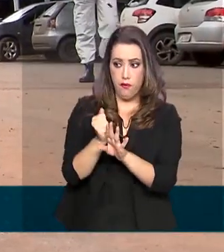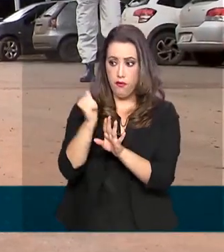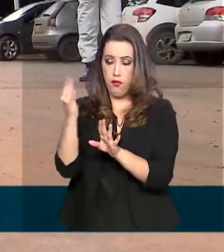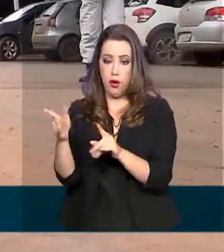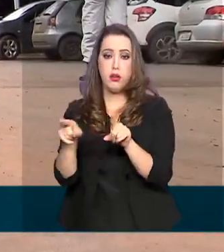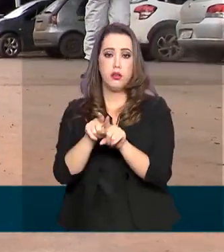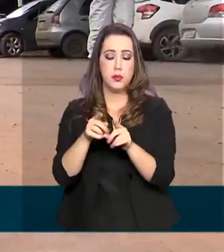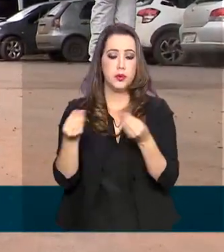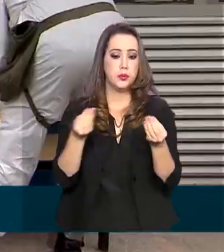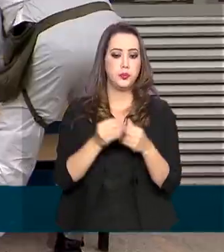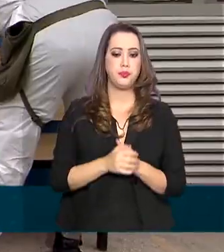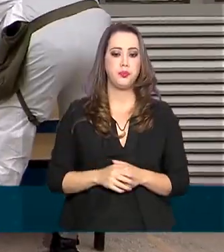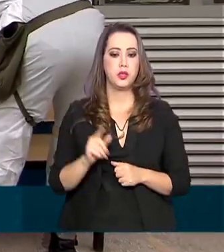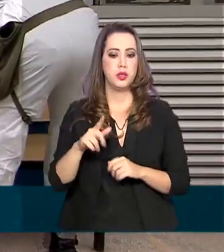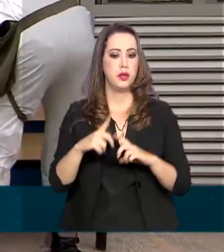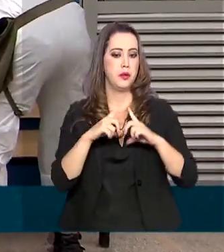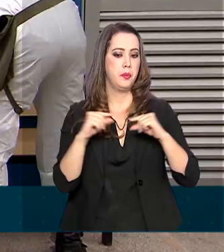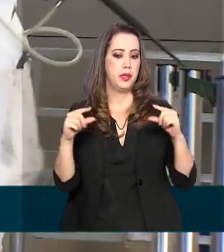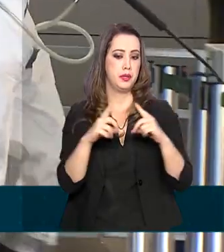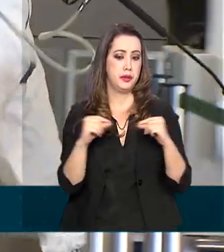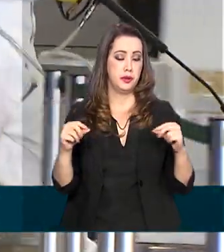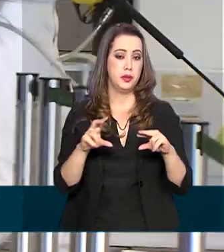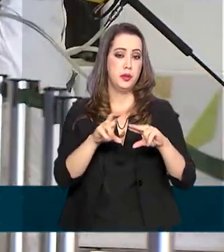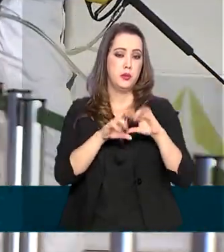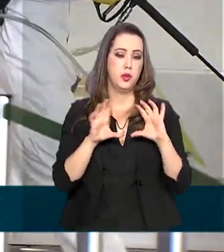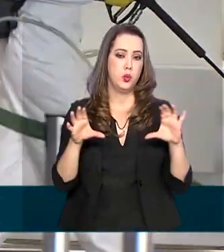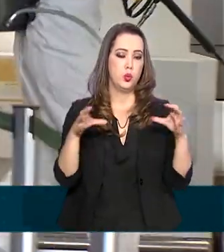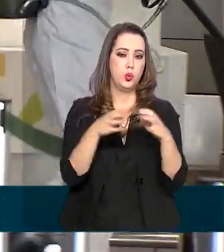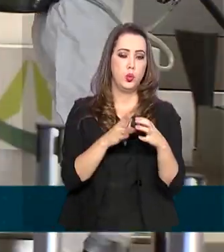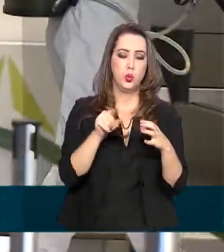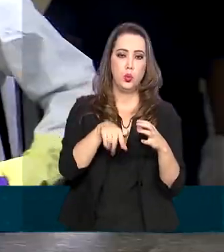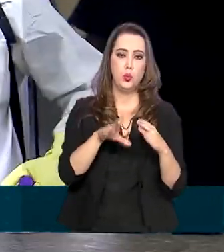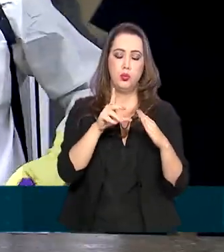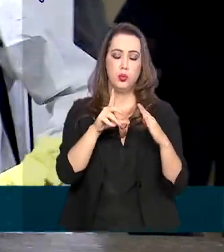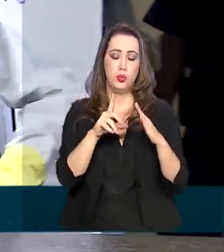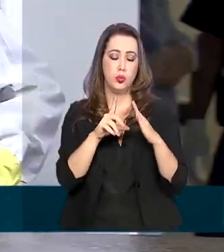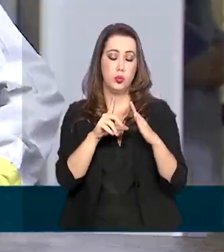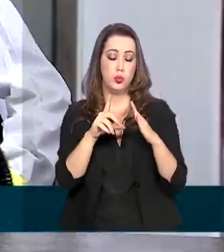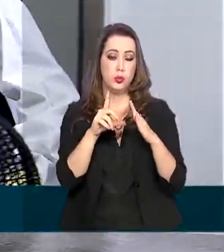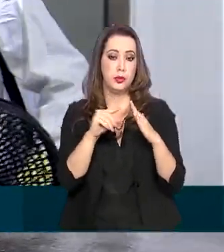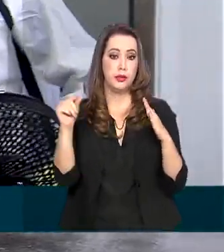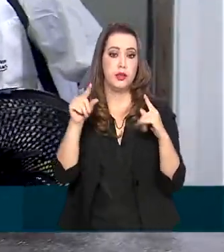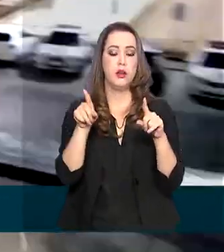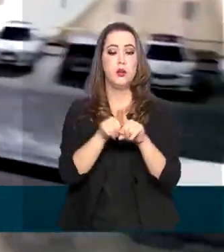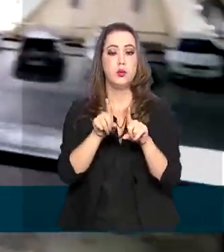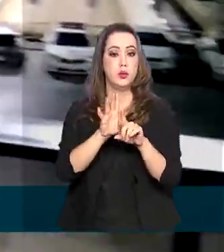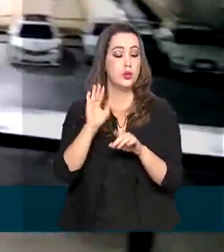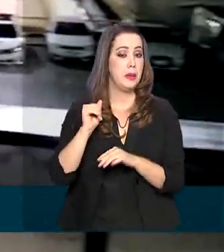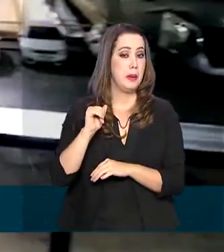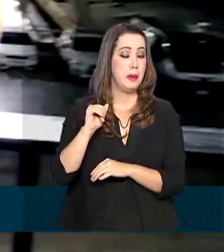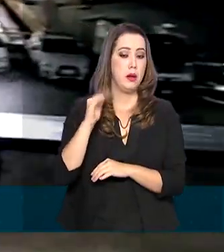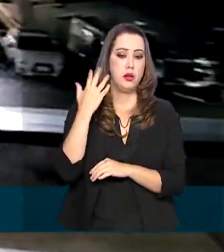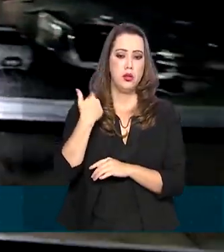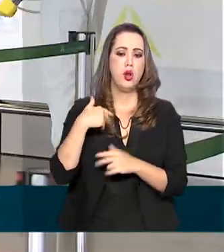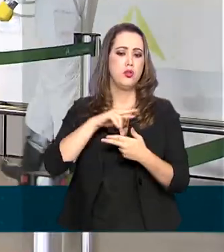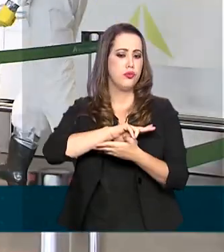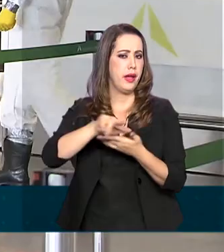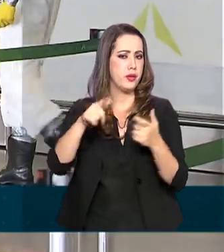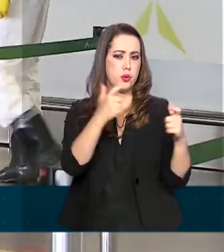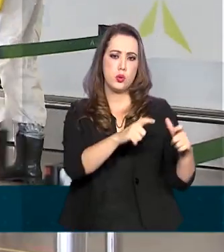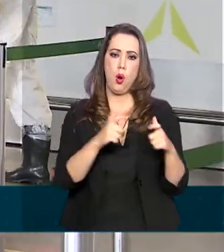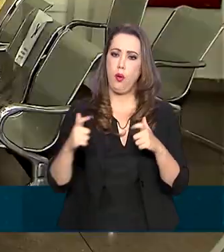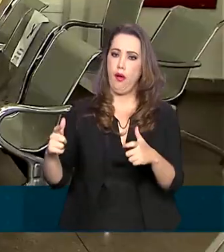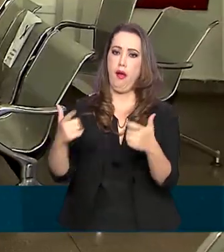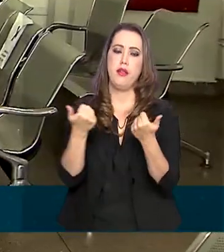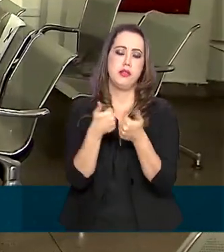Brasília, as ações de descontaminação promovidas pelo Comando Conjunto Planalto na Operação Covid-19 já passaram pela rodoviária, pelo